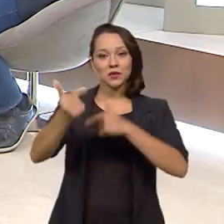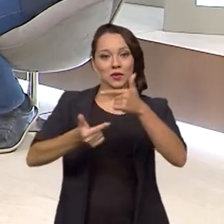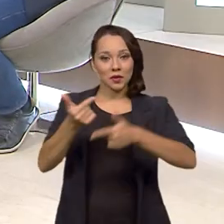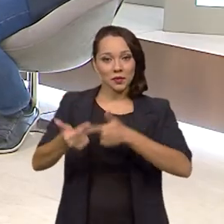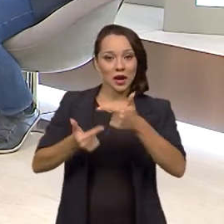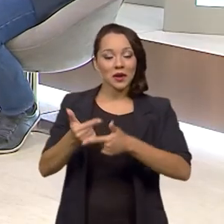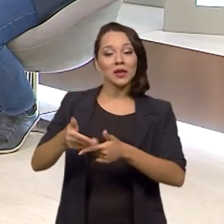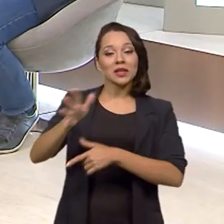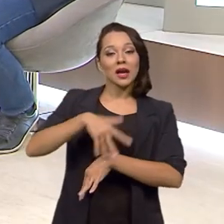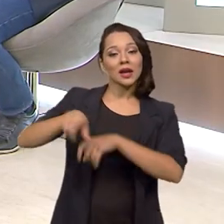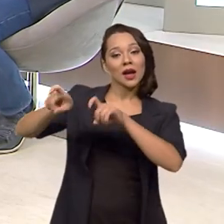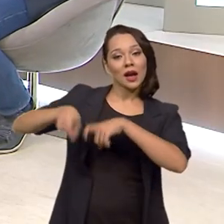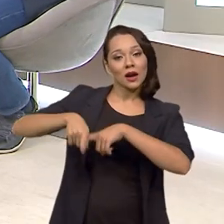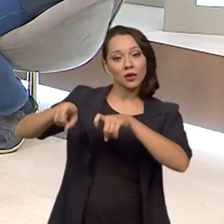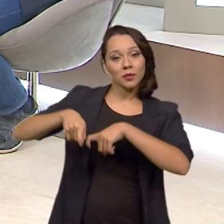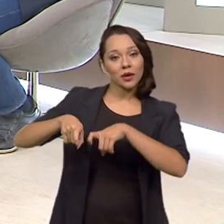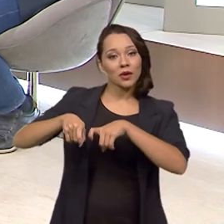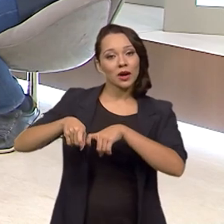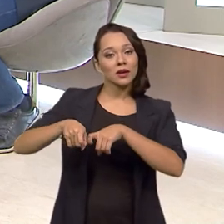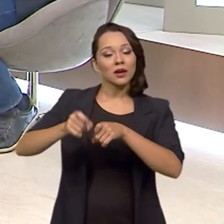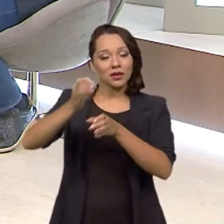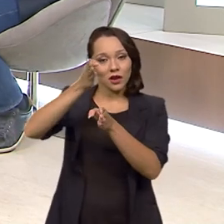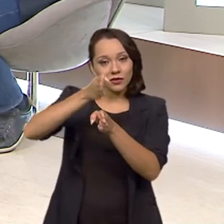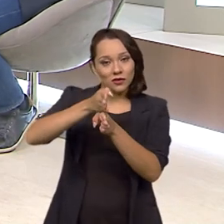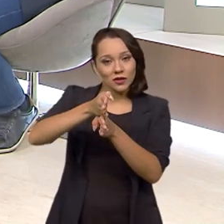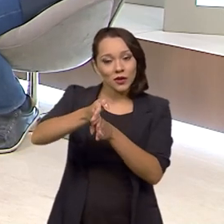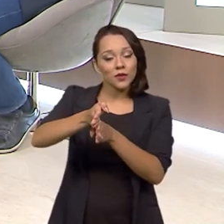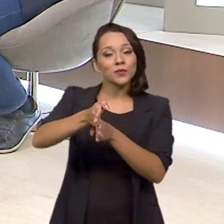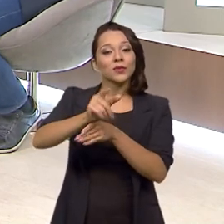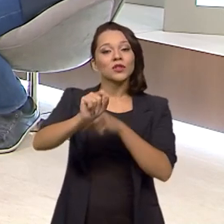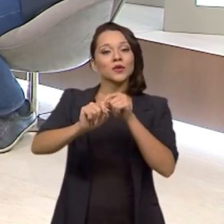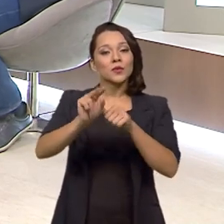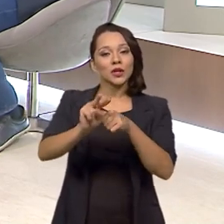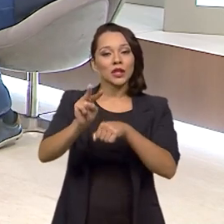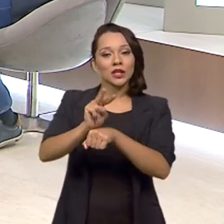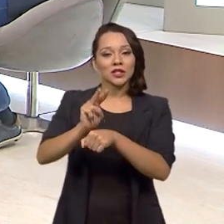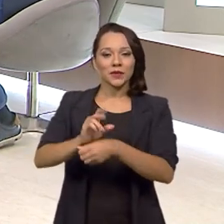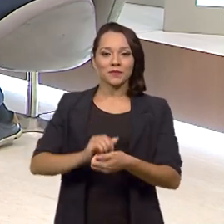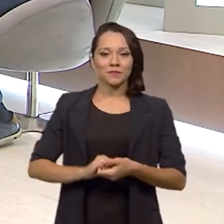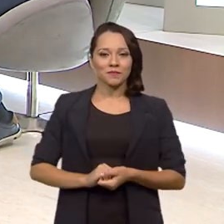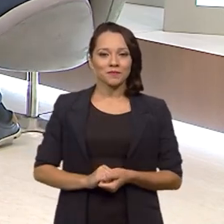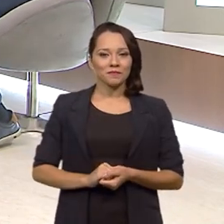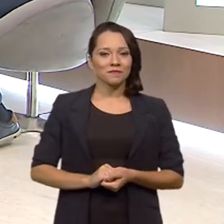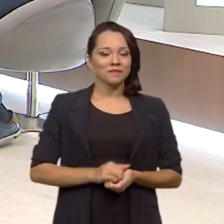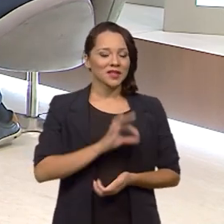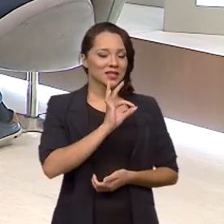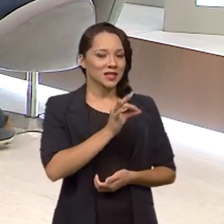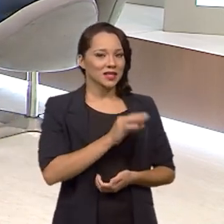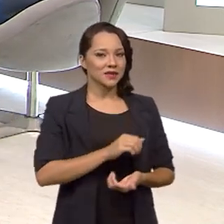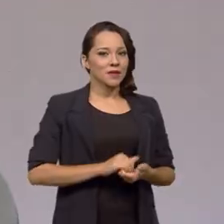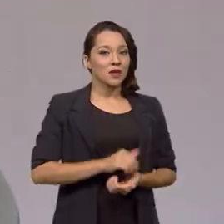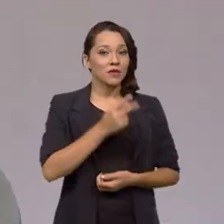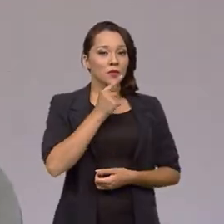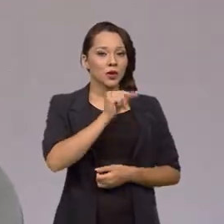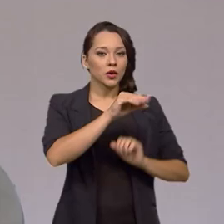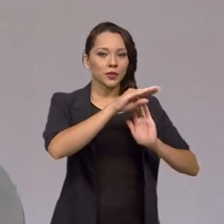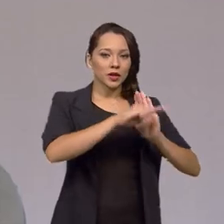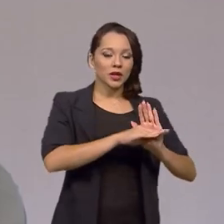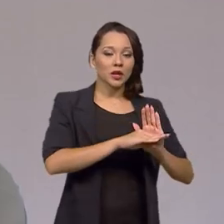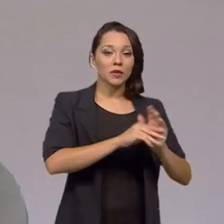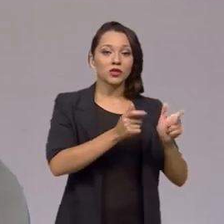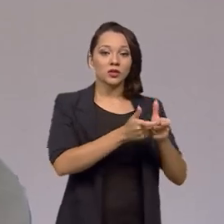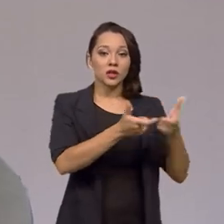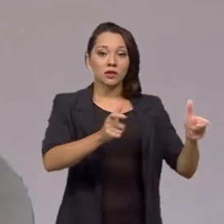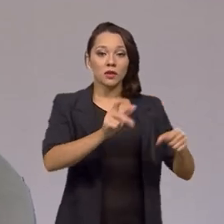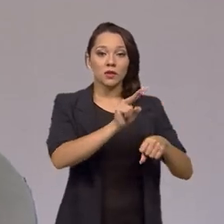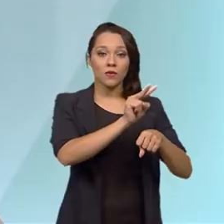agropecuária, na boa direção de produzir e proteger. Com certeza. Ministro, vamos falar um pouquinho do programa de crescimento verde.